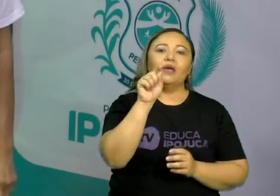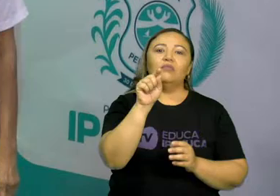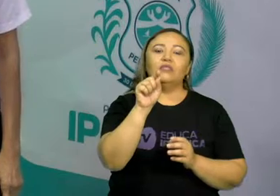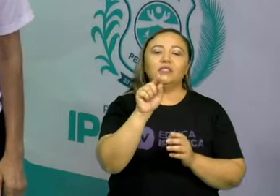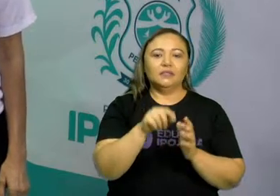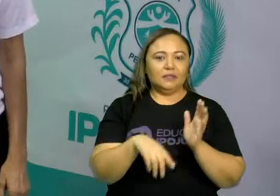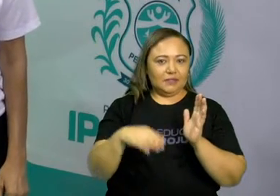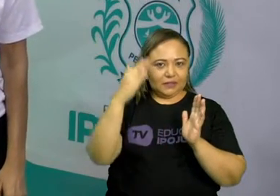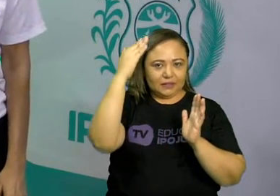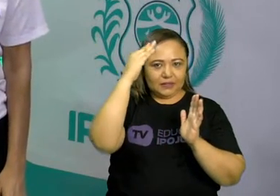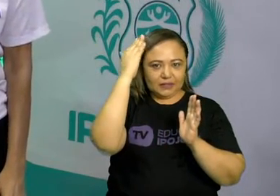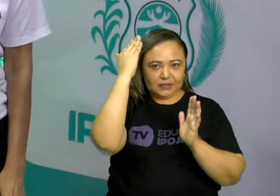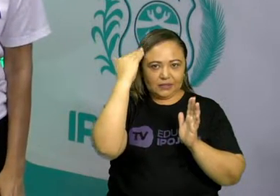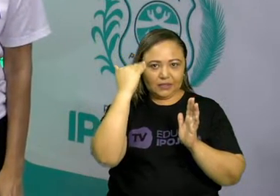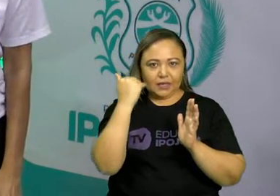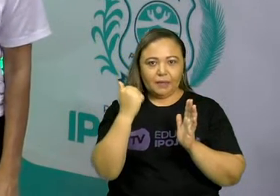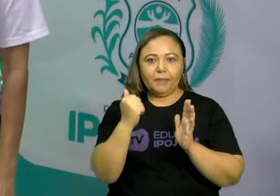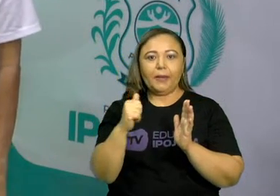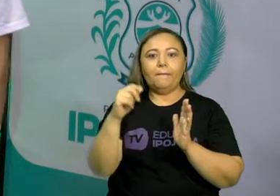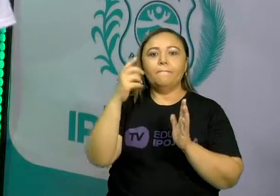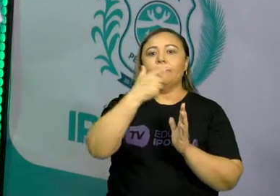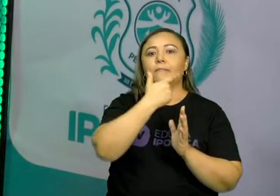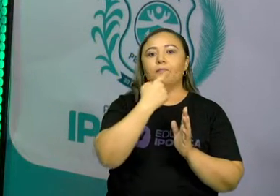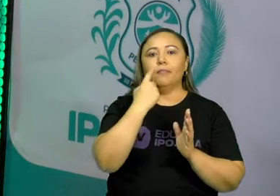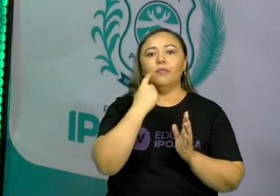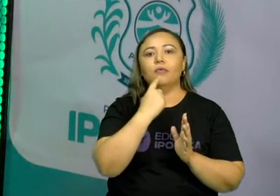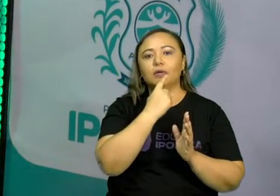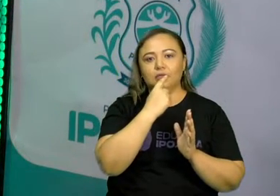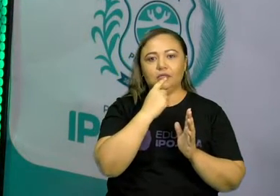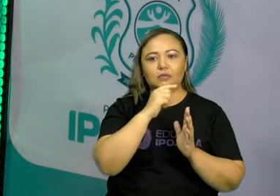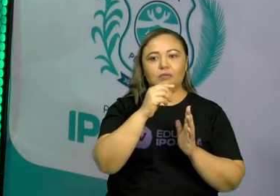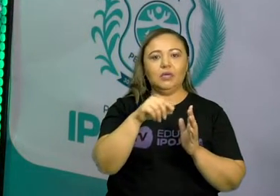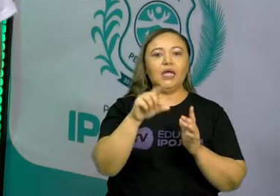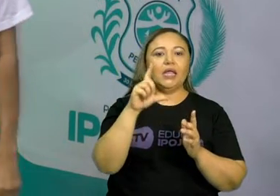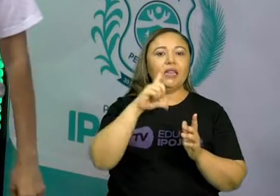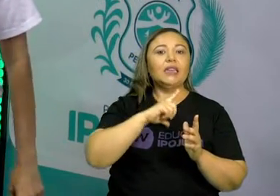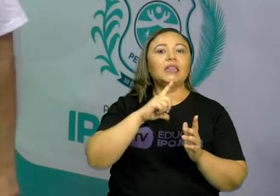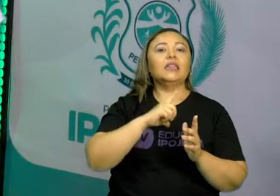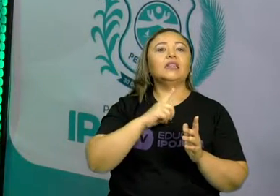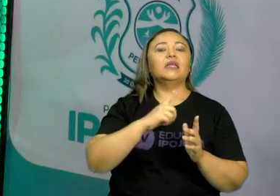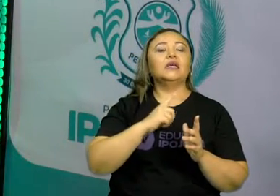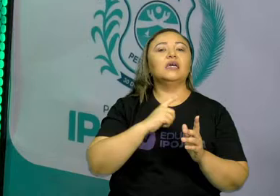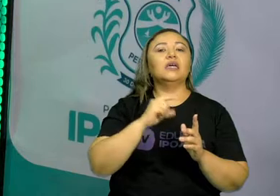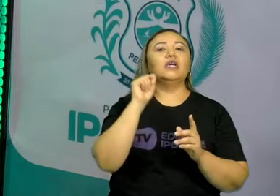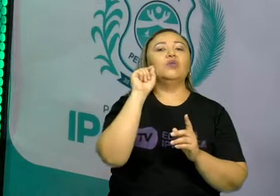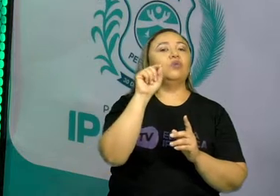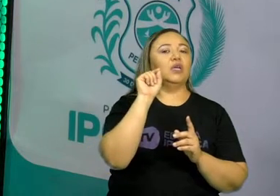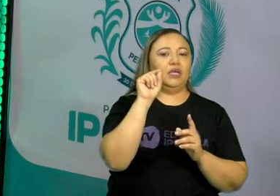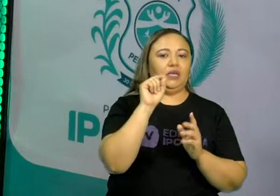da sua boca? Olha que dentadura linda! Você sabe quem é quem?